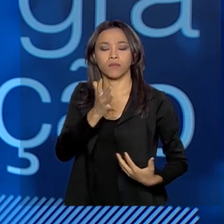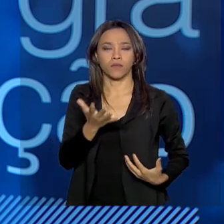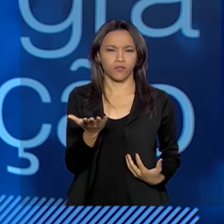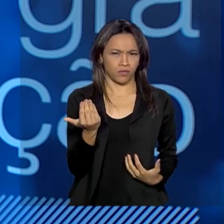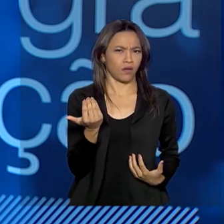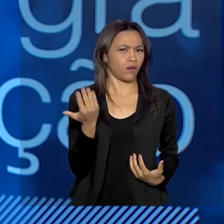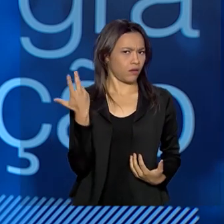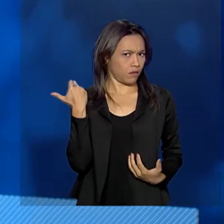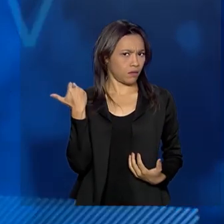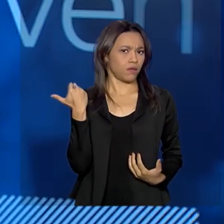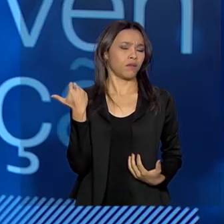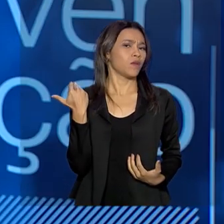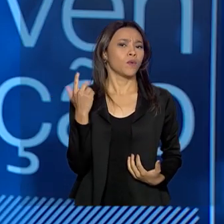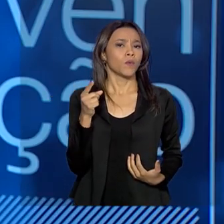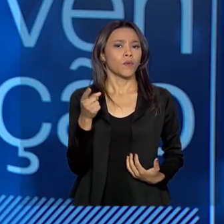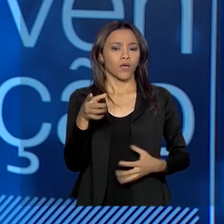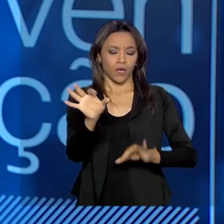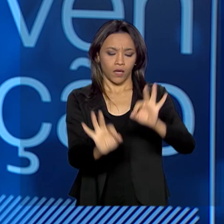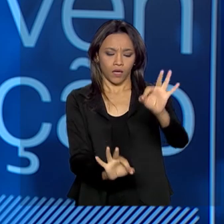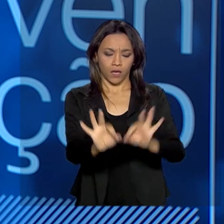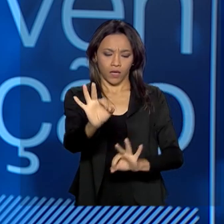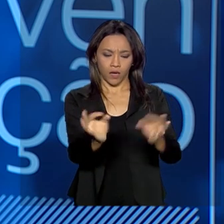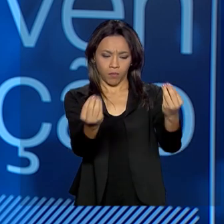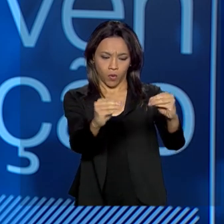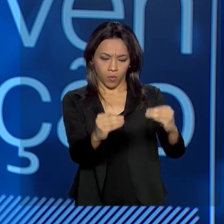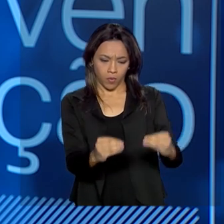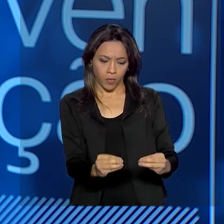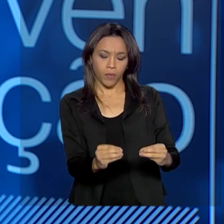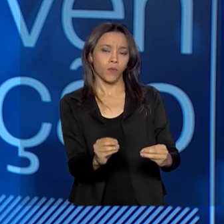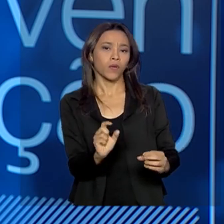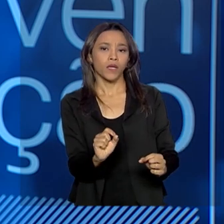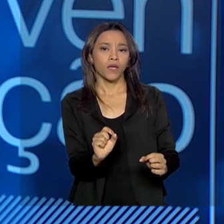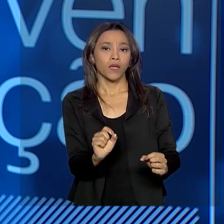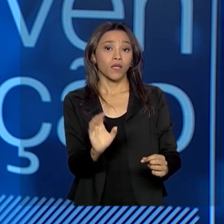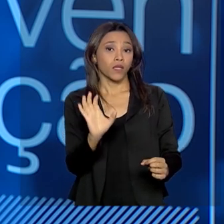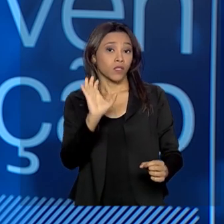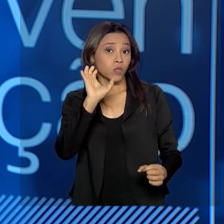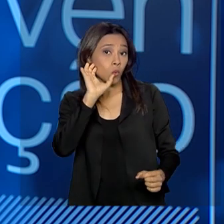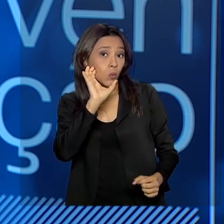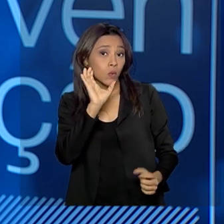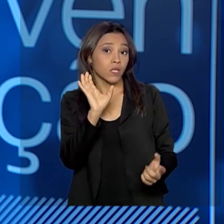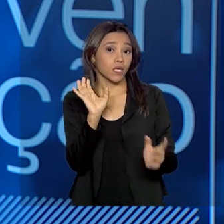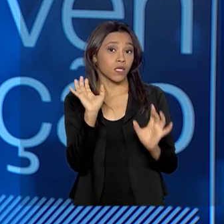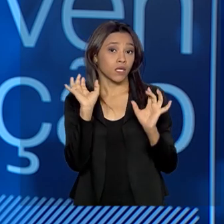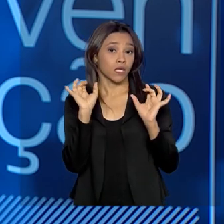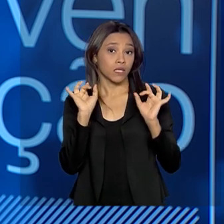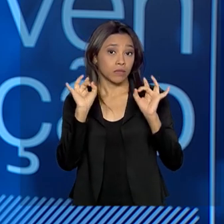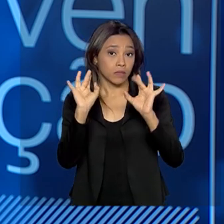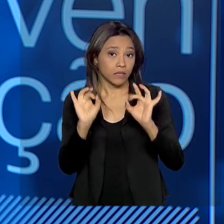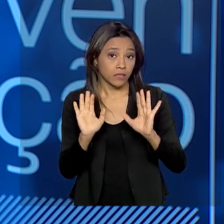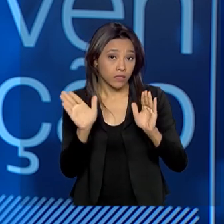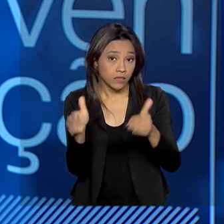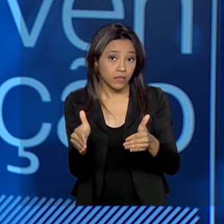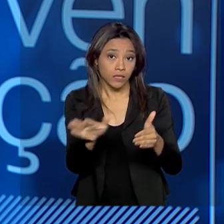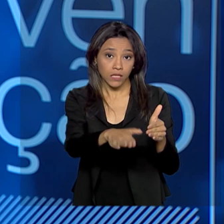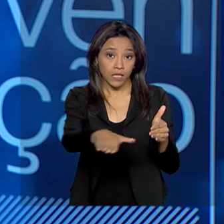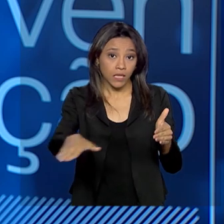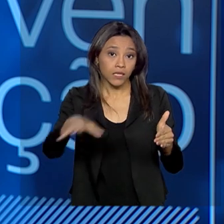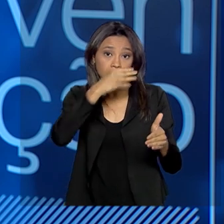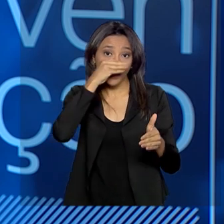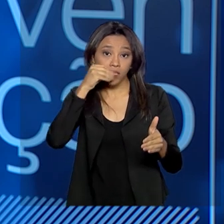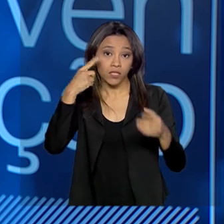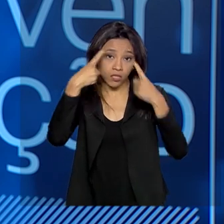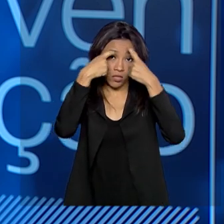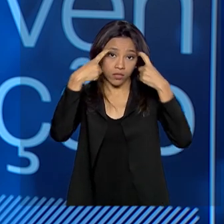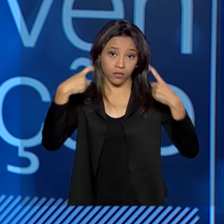já desenhamos o Pacto da Escuta Especializada, da Escuta e Depoimento Especializado de Criança e Adolescente e Vítimas de